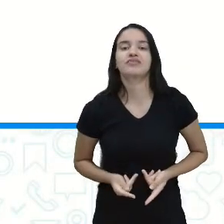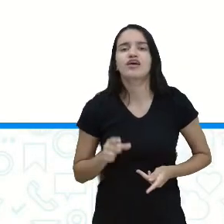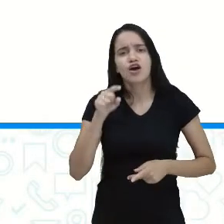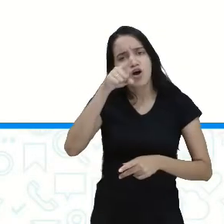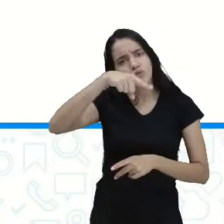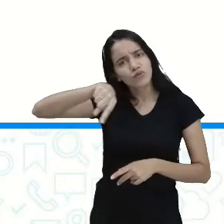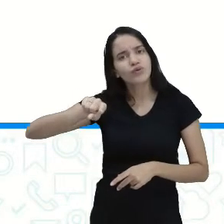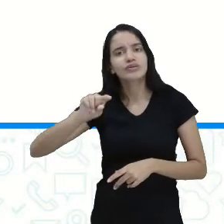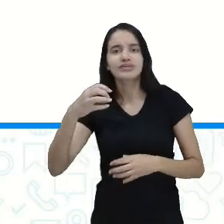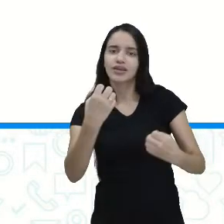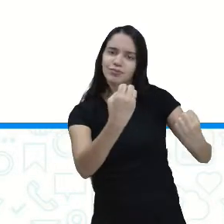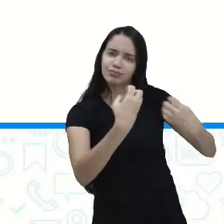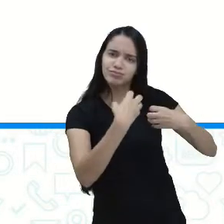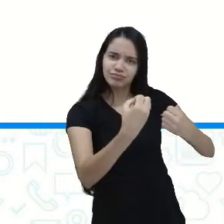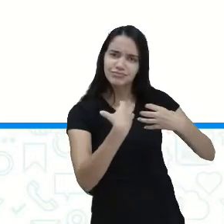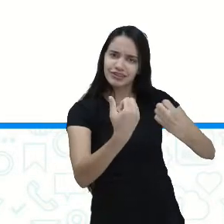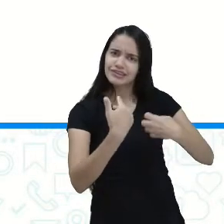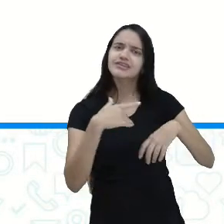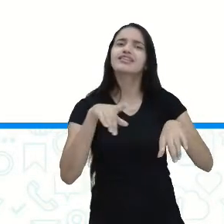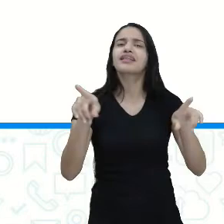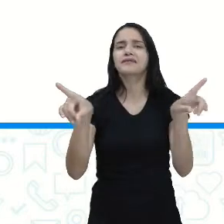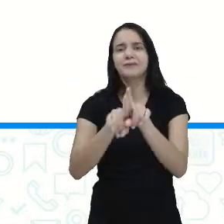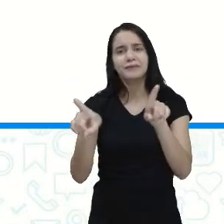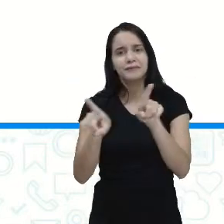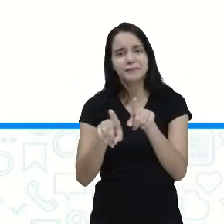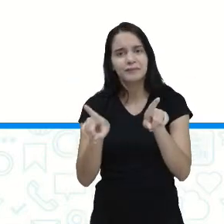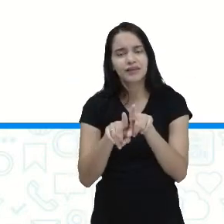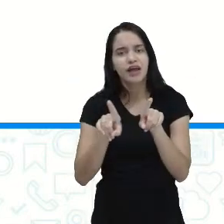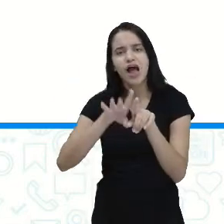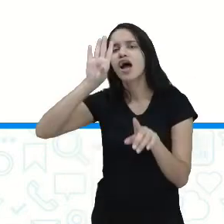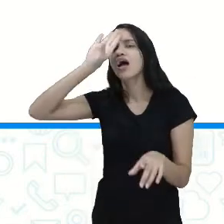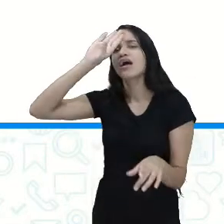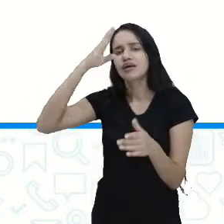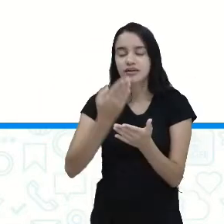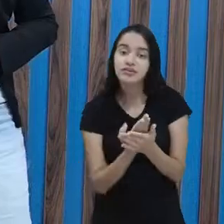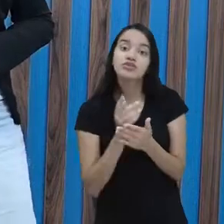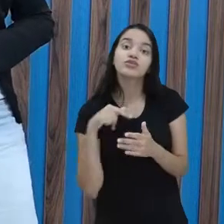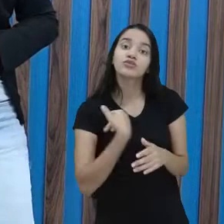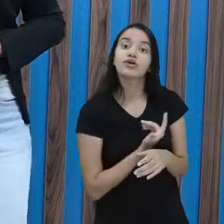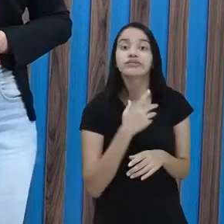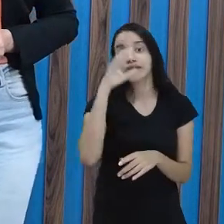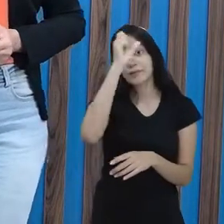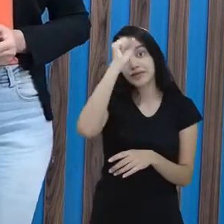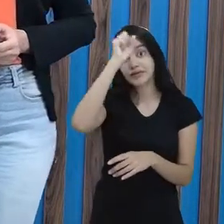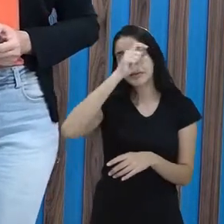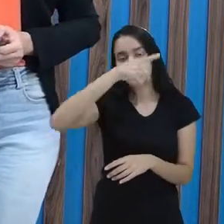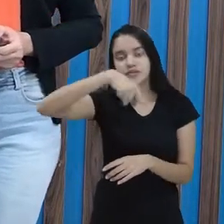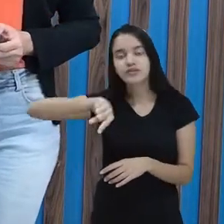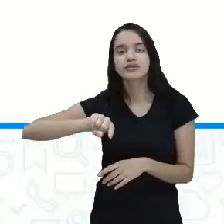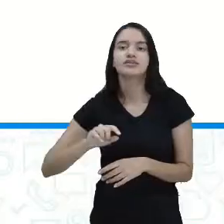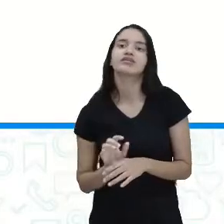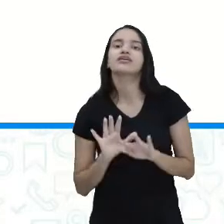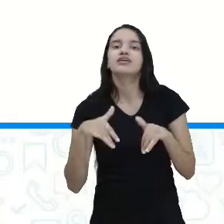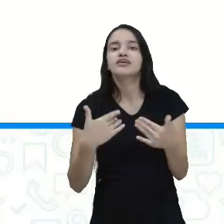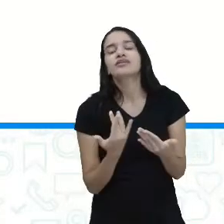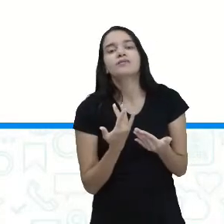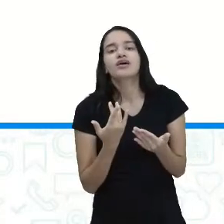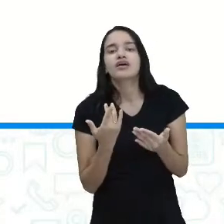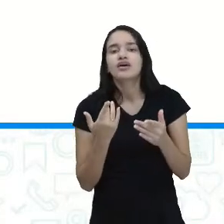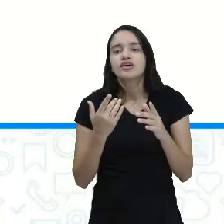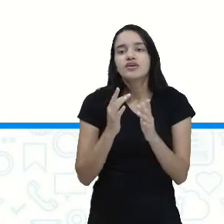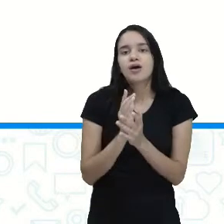Vocês nos ensinam muito também, hein? Podem acreditar. Aprendemos muito com vocês. E o último